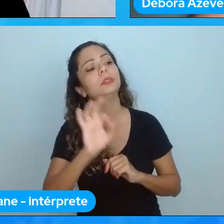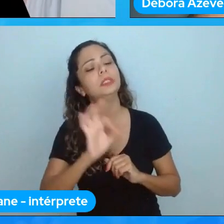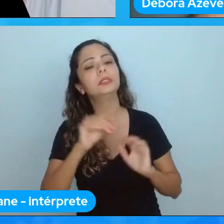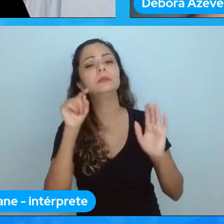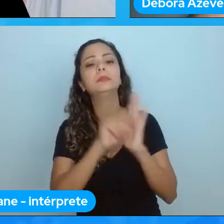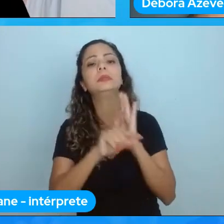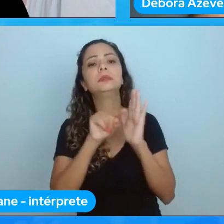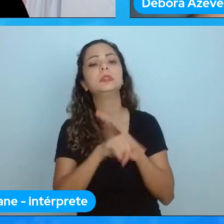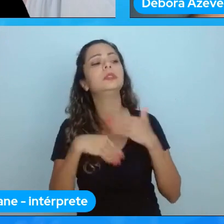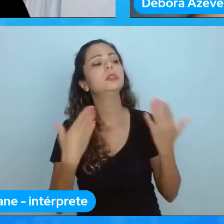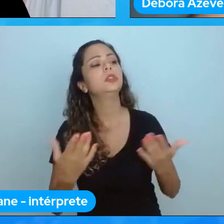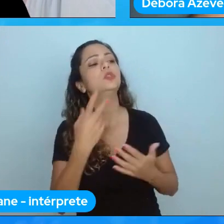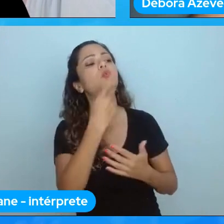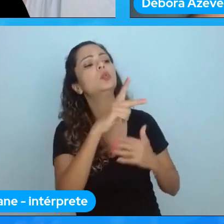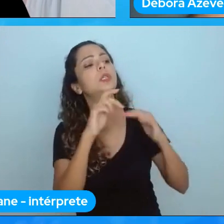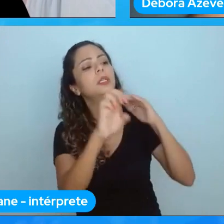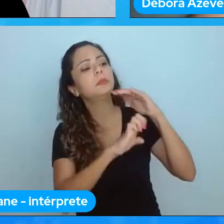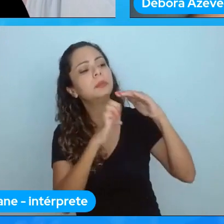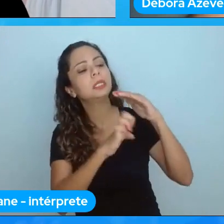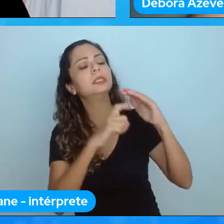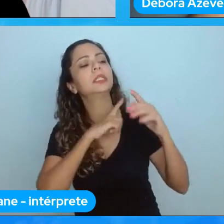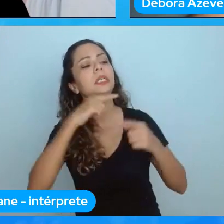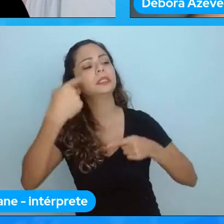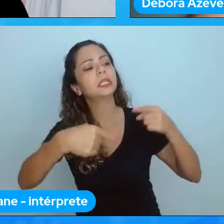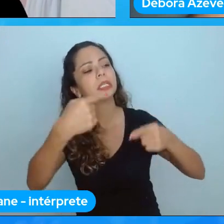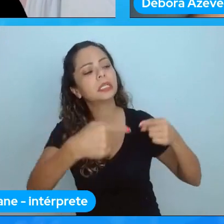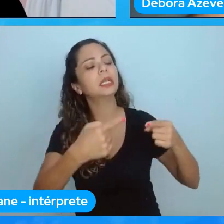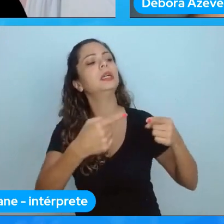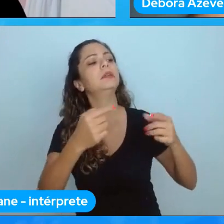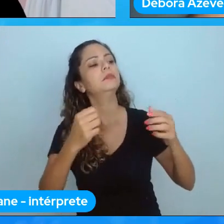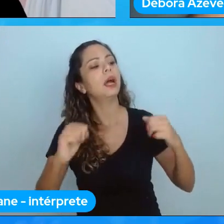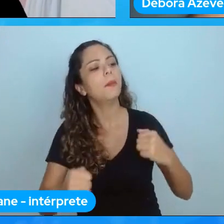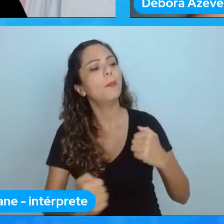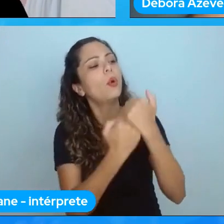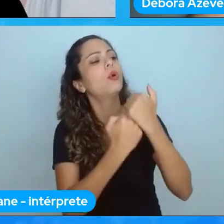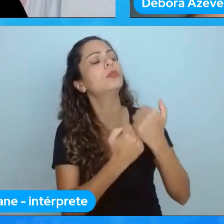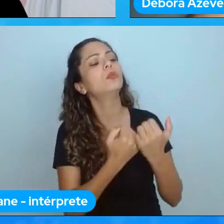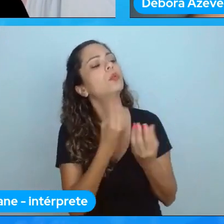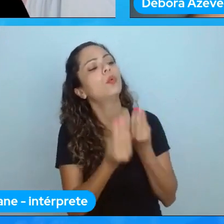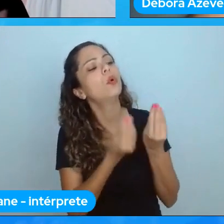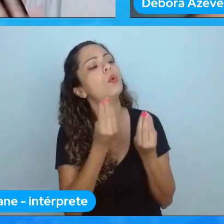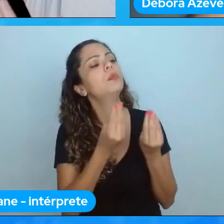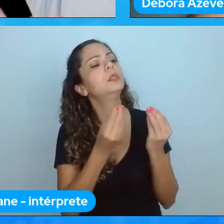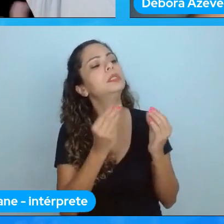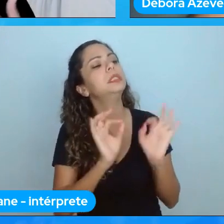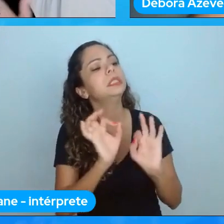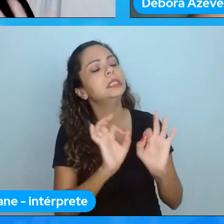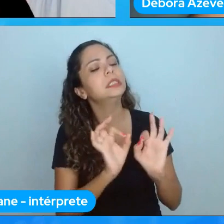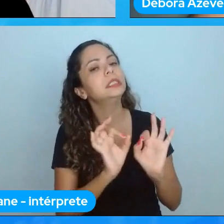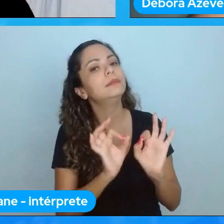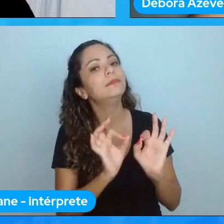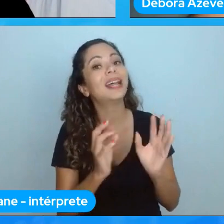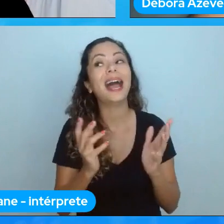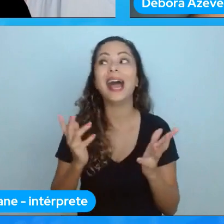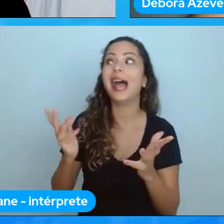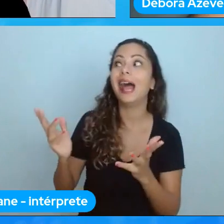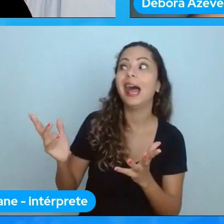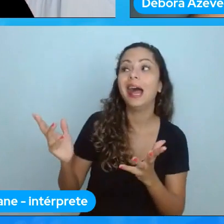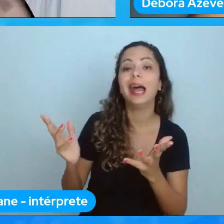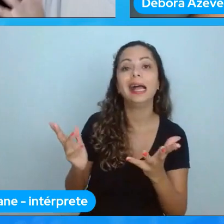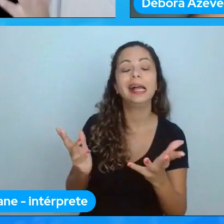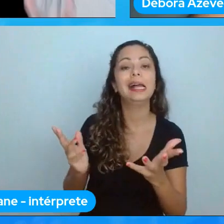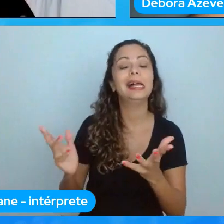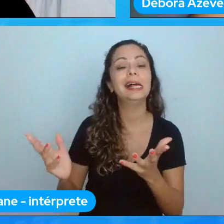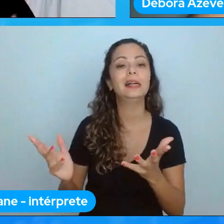afirmativas que sua empresa tem então é então acho que essa é uma coisa interessante é